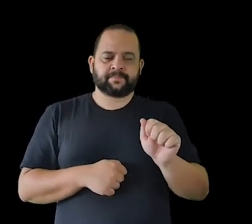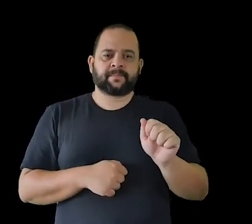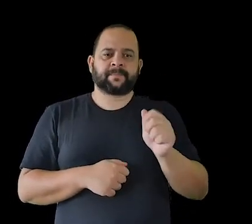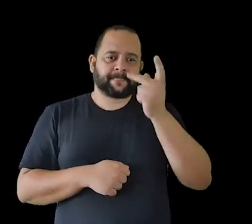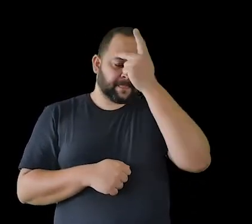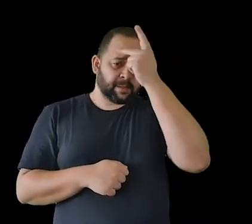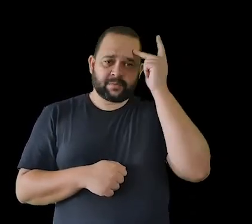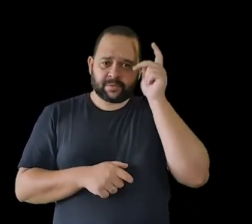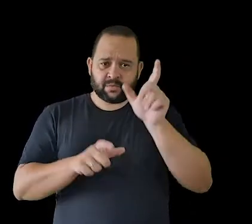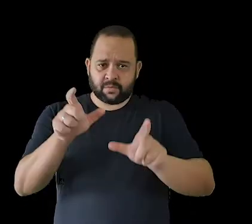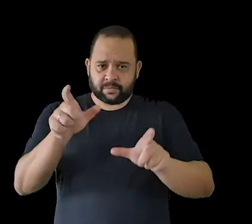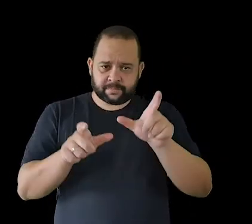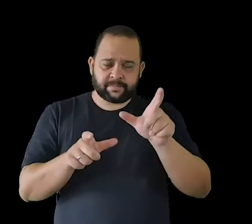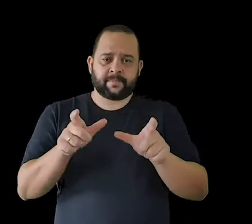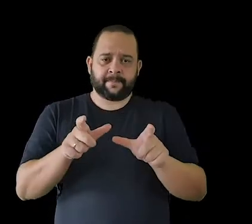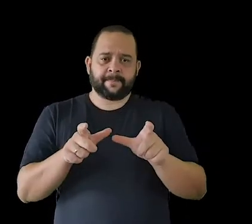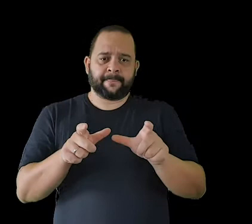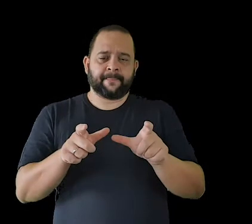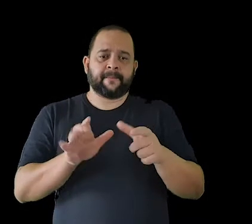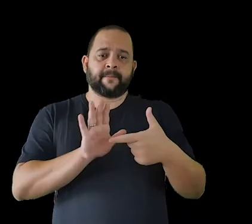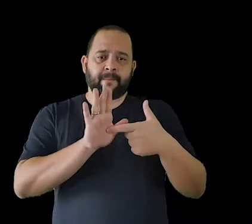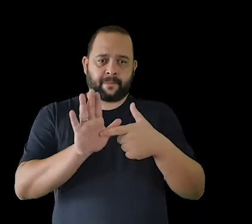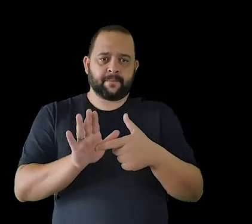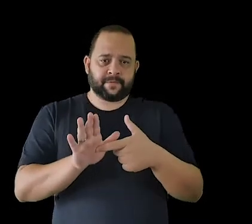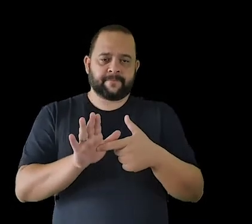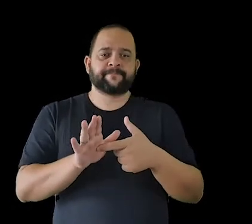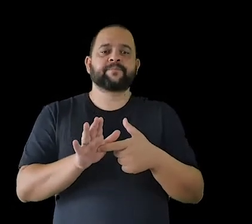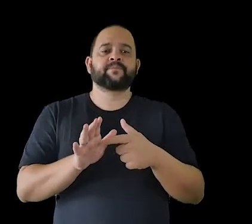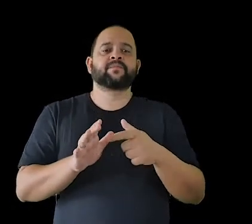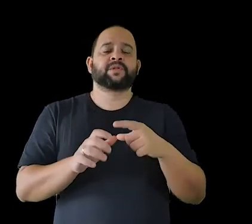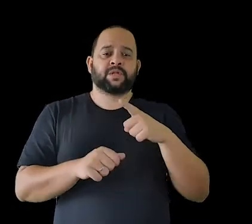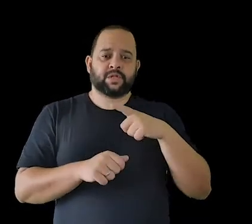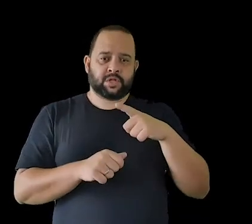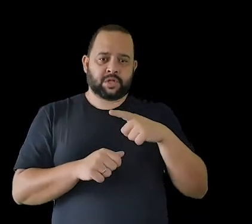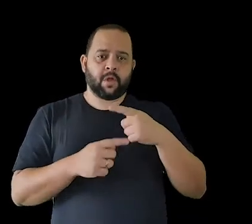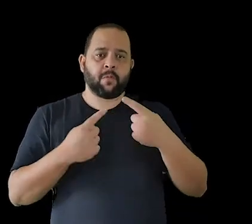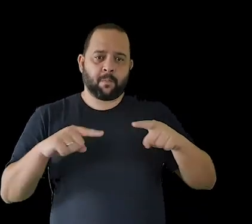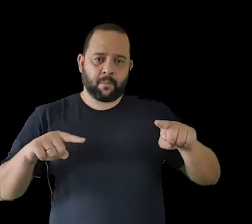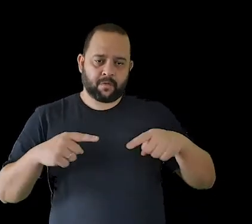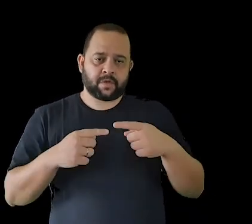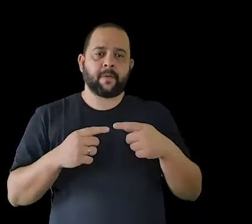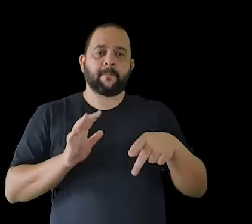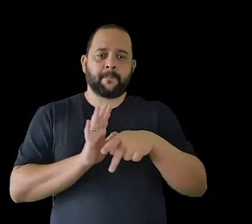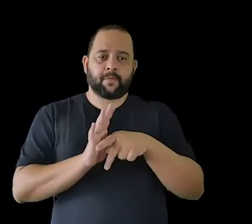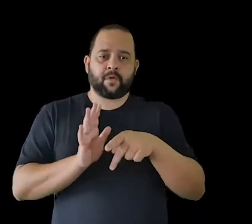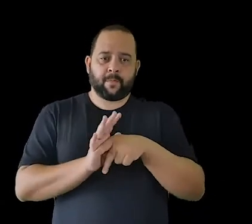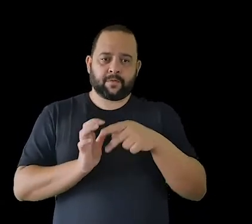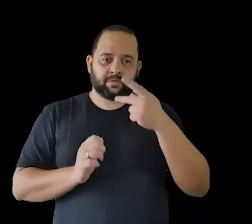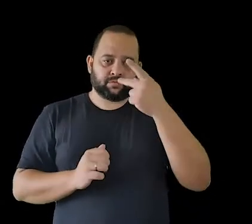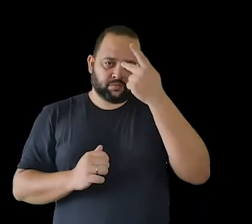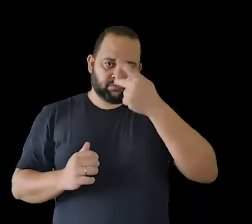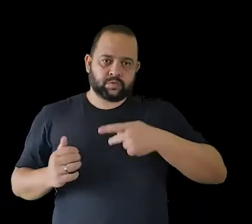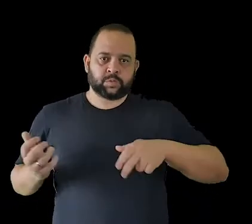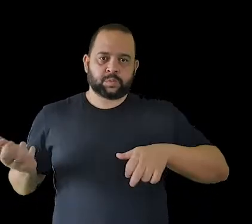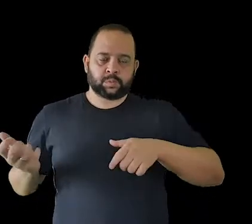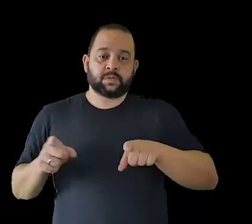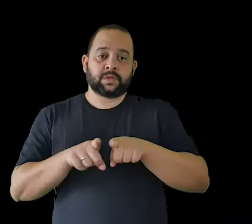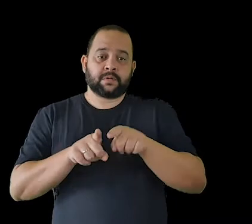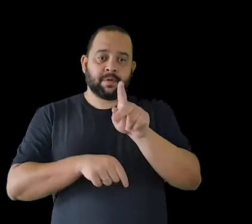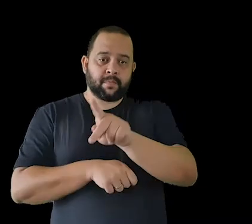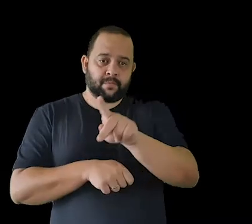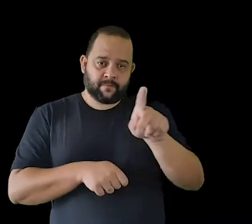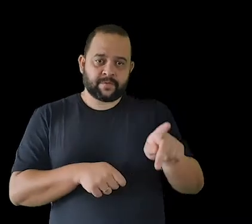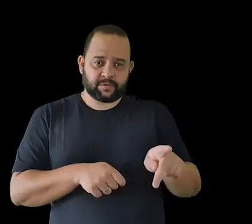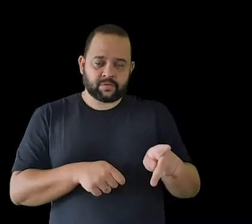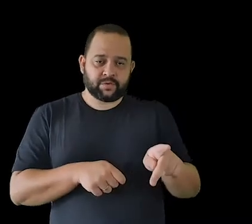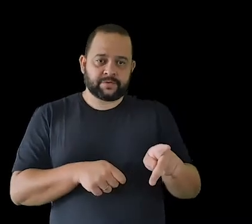Os integrantes do Ensemble Guarani, além de atuarem como músicos solistas e cameristas, eles também são professores da Camerata Aprendiz e